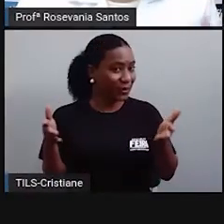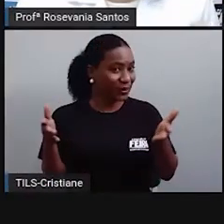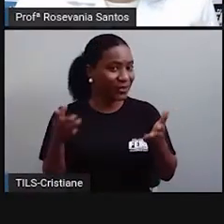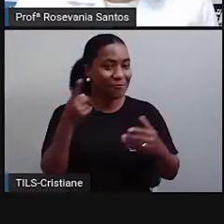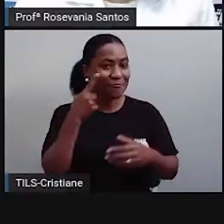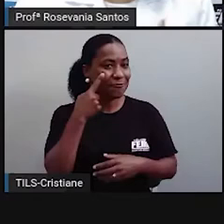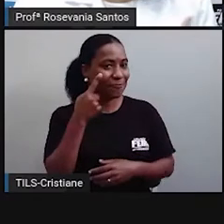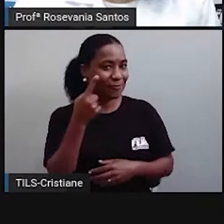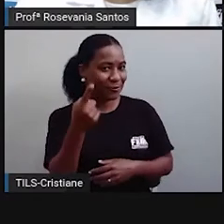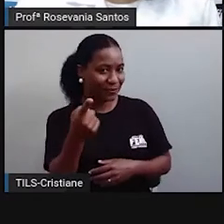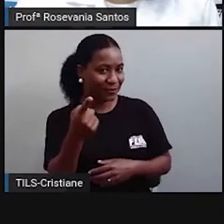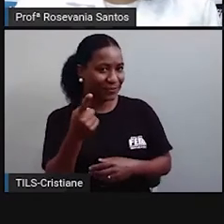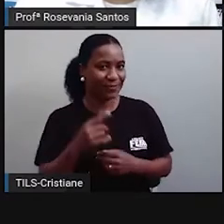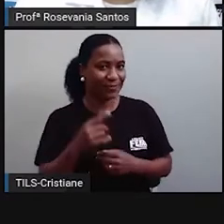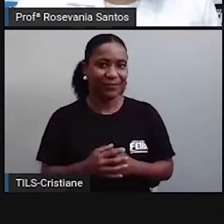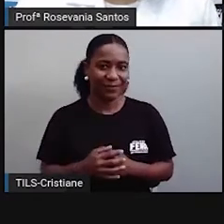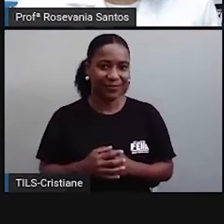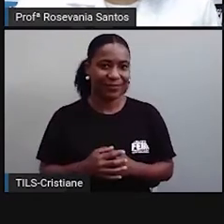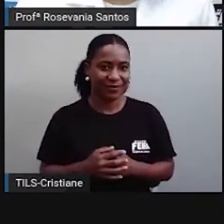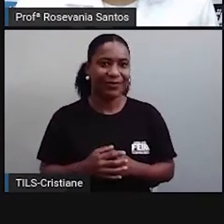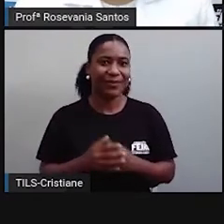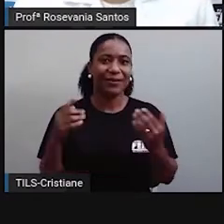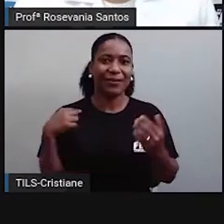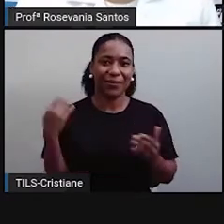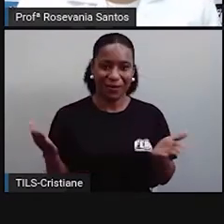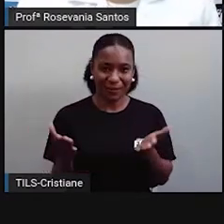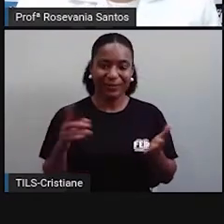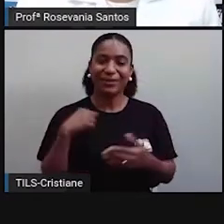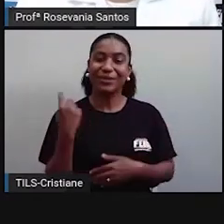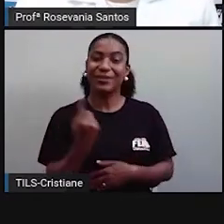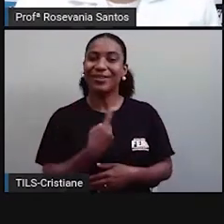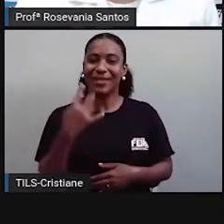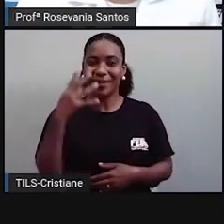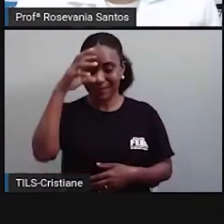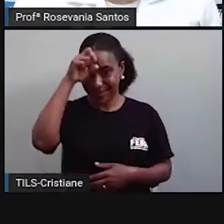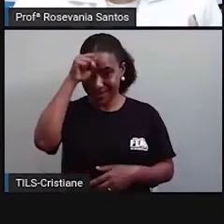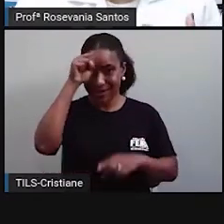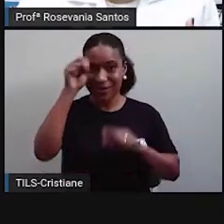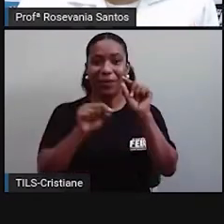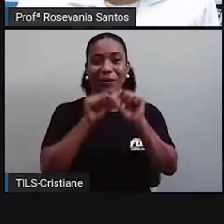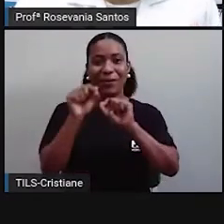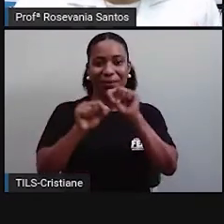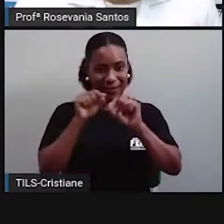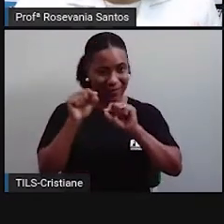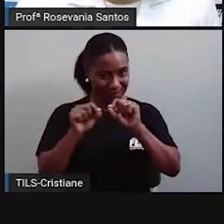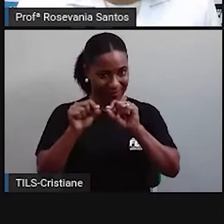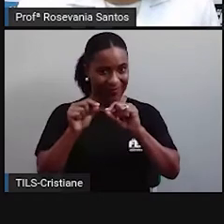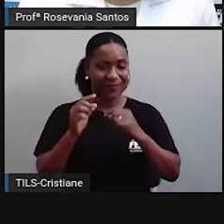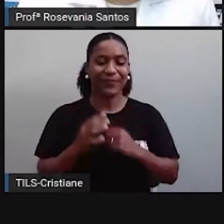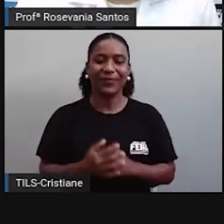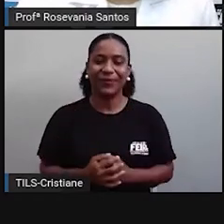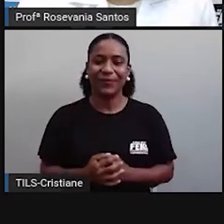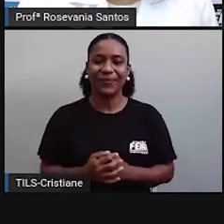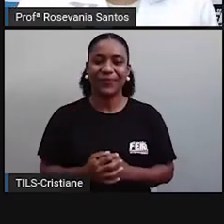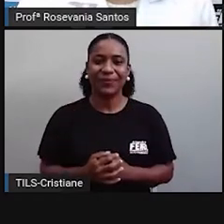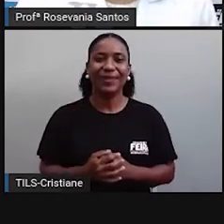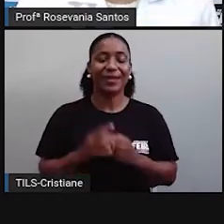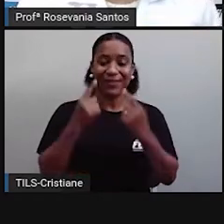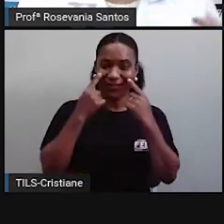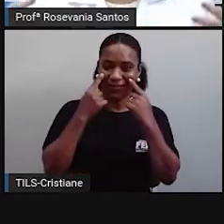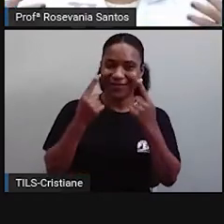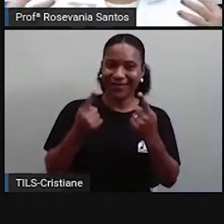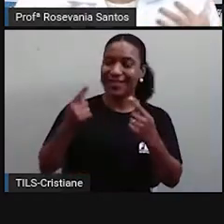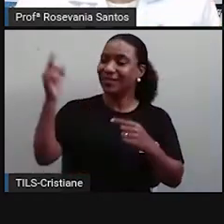que é o que hoje está reservado para a gente, nessa ideia de falar sobre o Brasil,